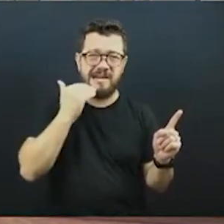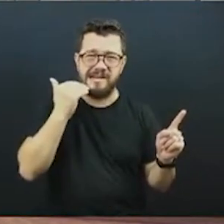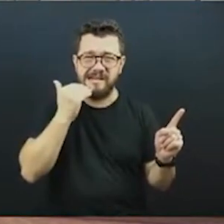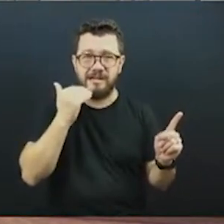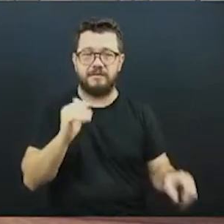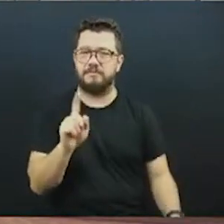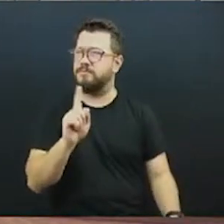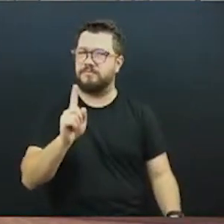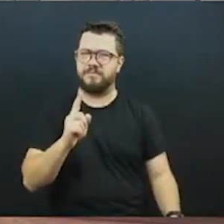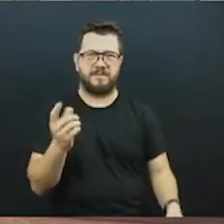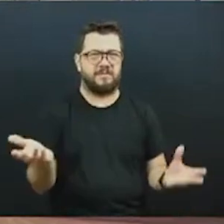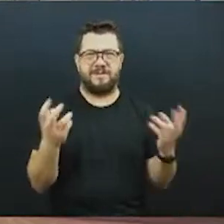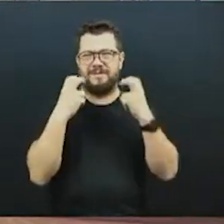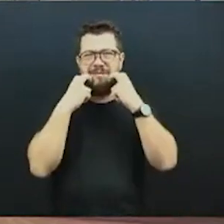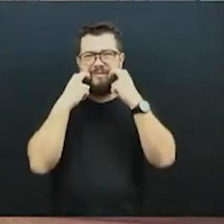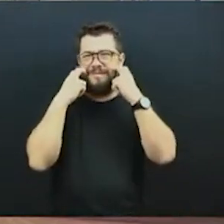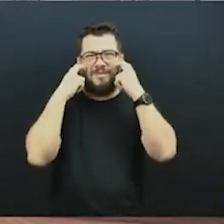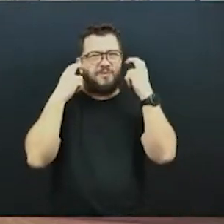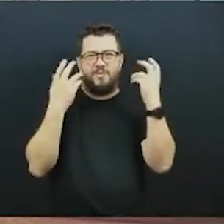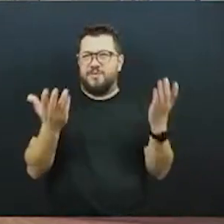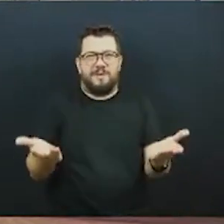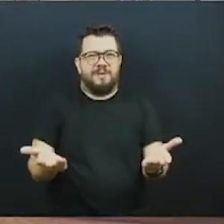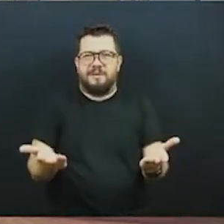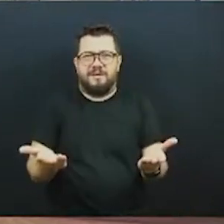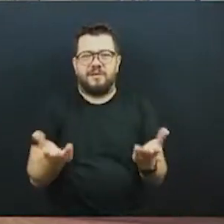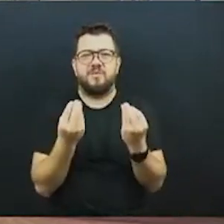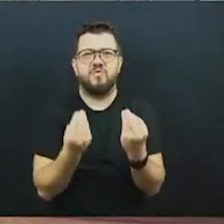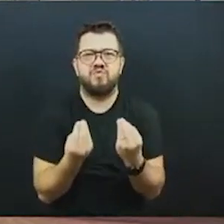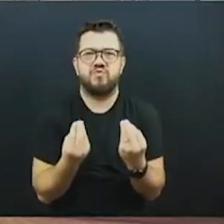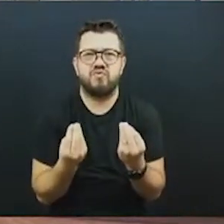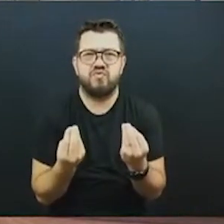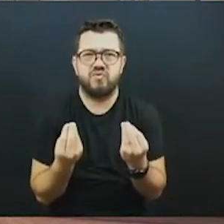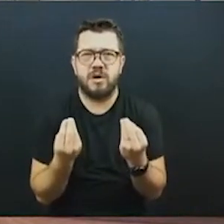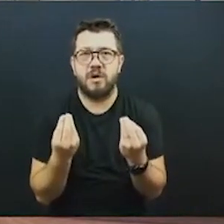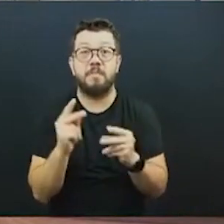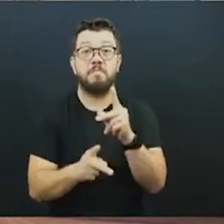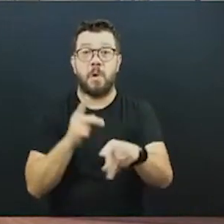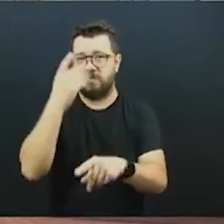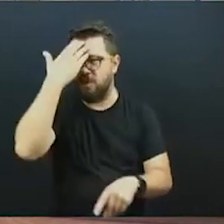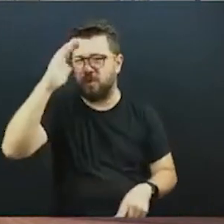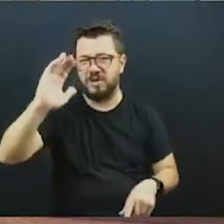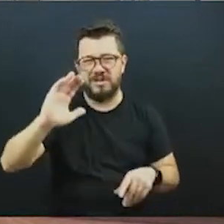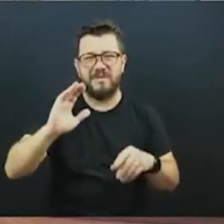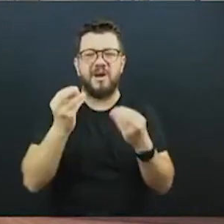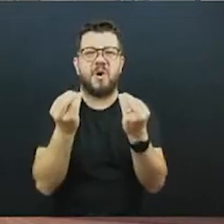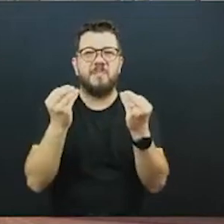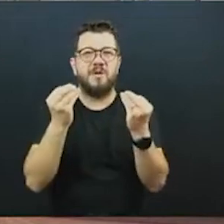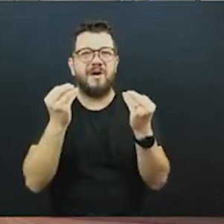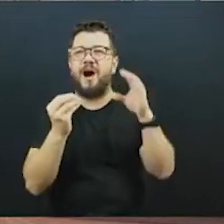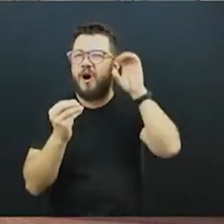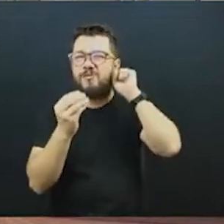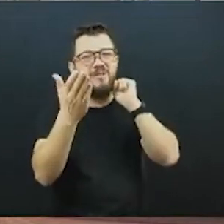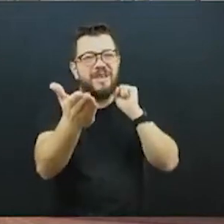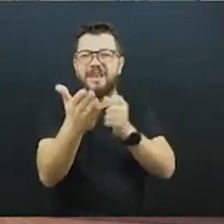uma vergonha com relação à população de Curitiba. População de Curitiba não merece ouvir esse tipo coisa. É caro os seis reais?